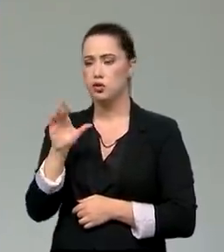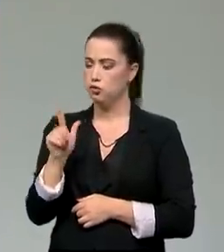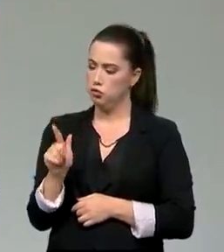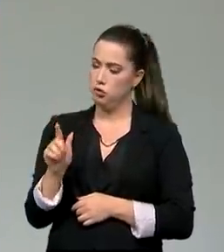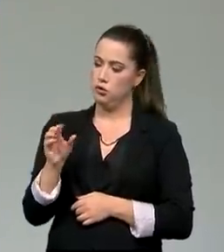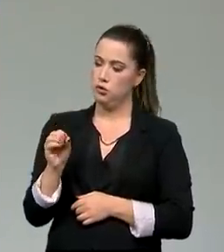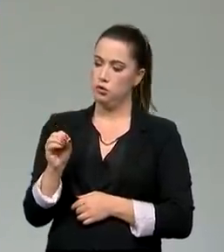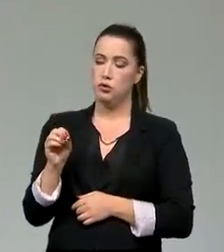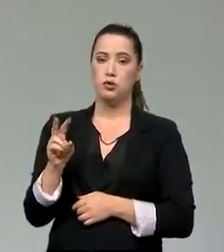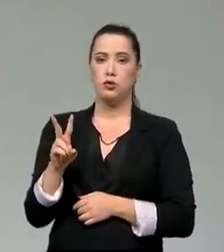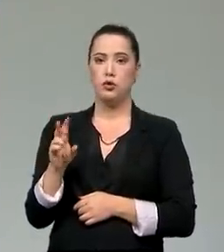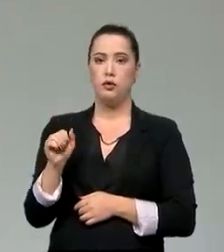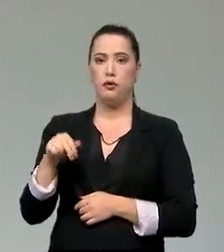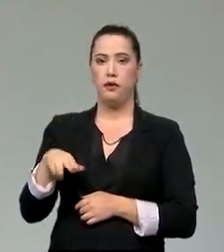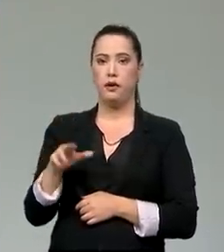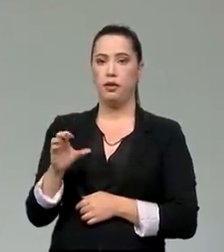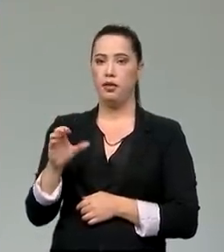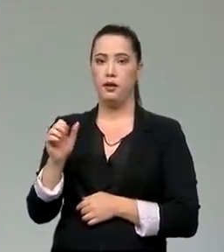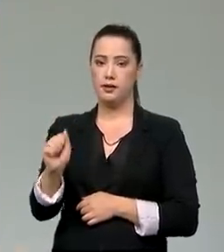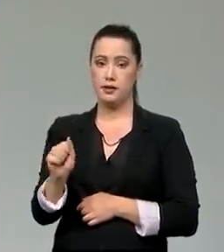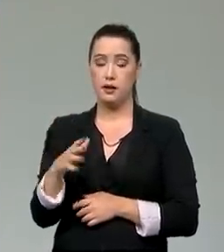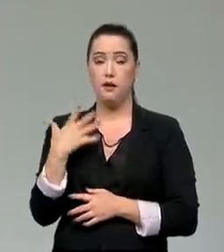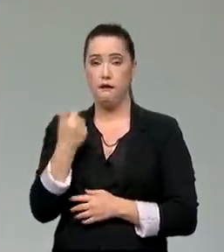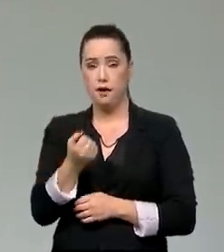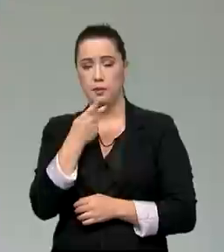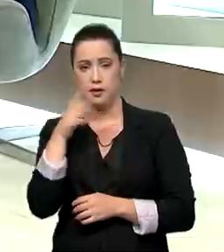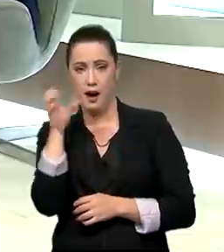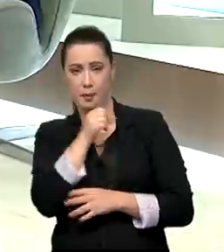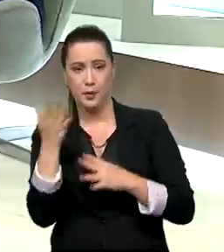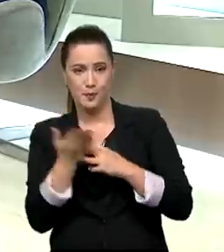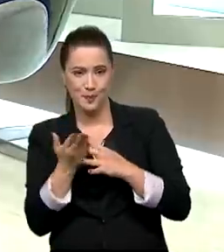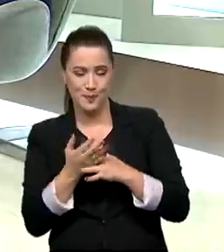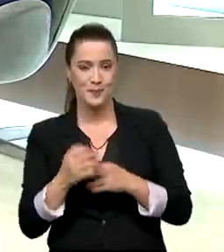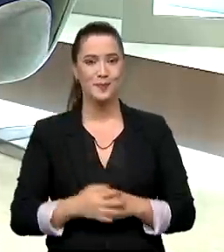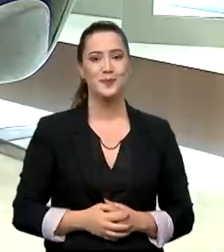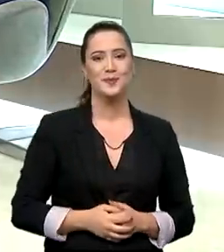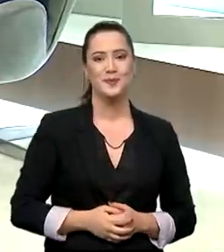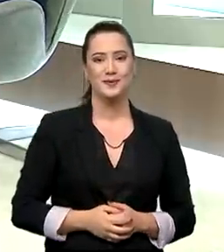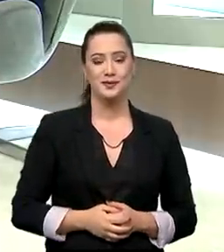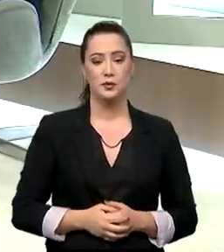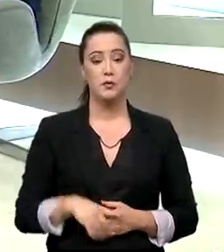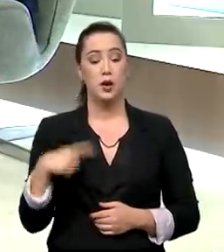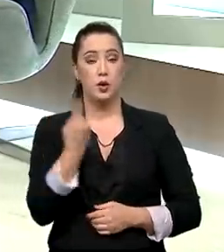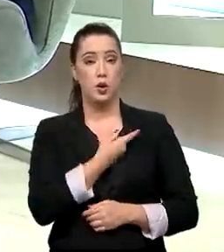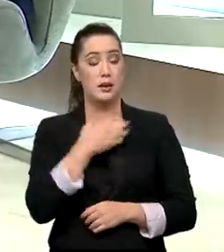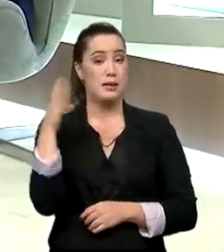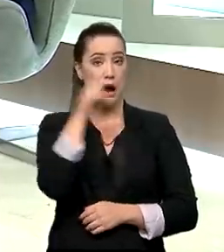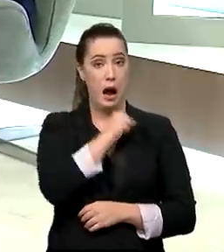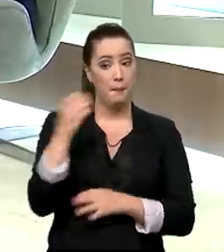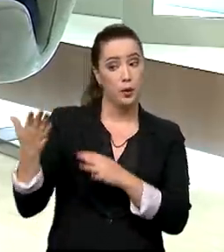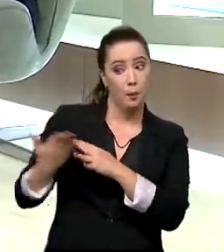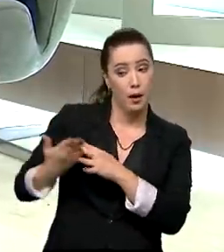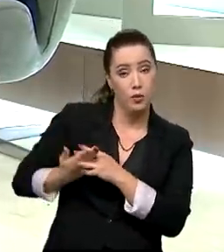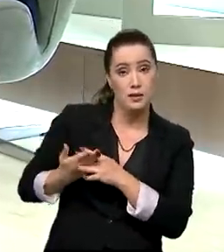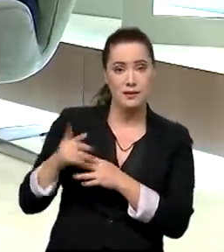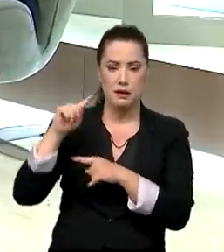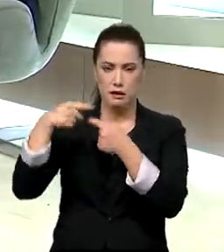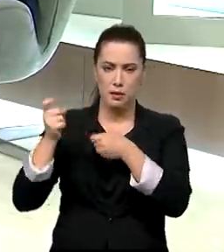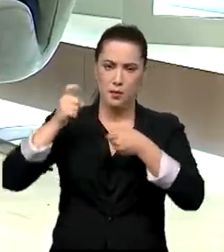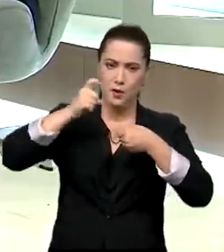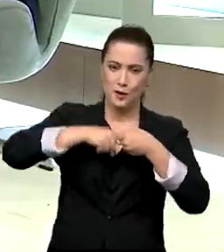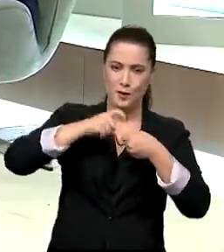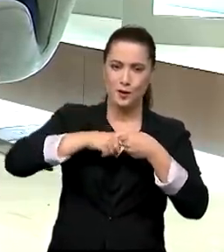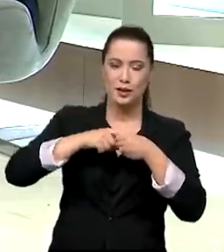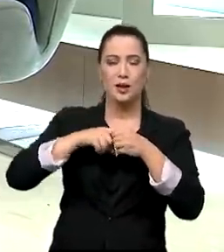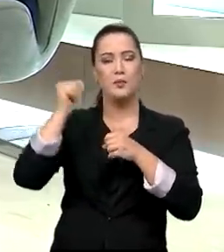programa, no segundo bloco, a gente puxa esse assunto também. Vamos para um rápido intervalo. Vamos fazer um rápido intervalo. Daqui a pouco voltamos no